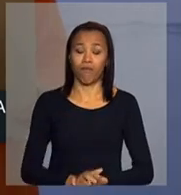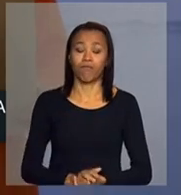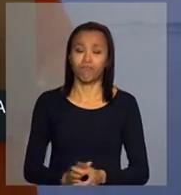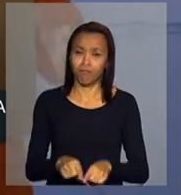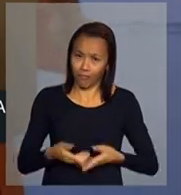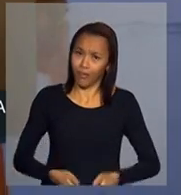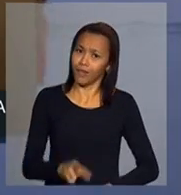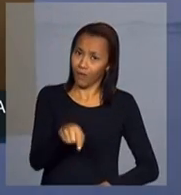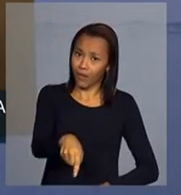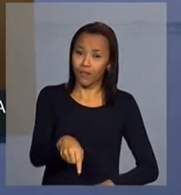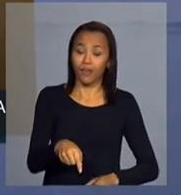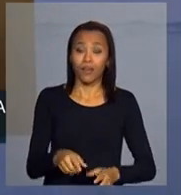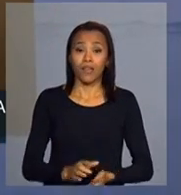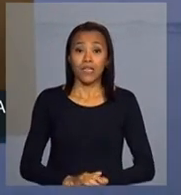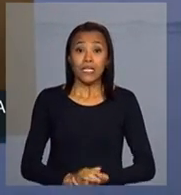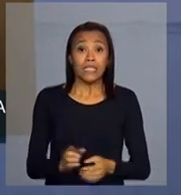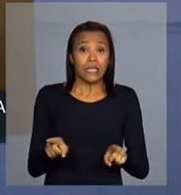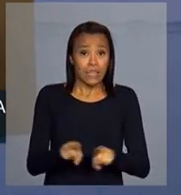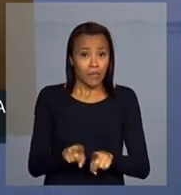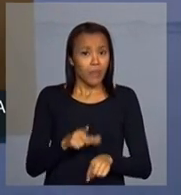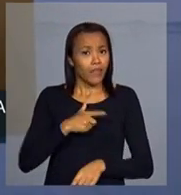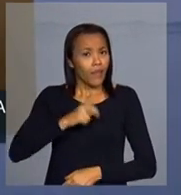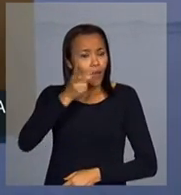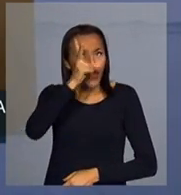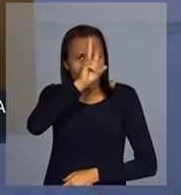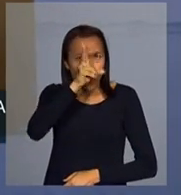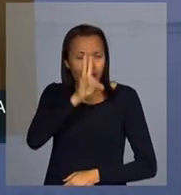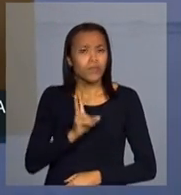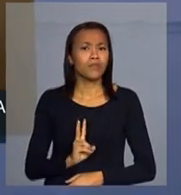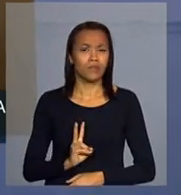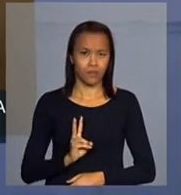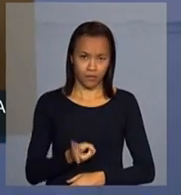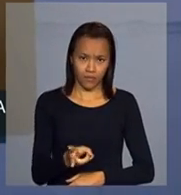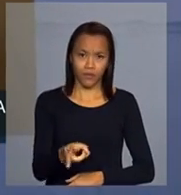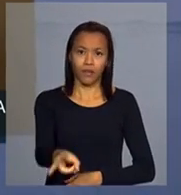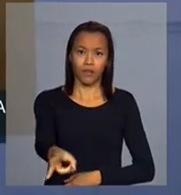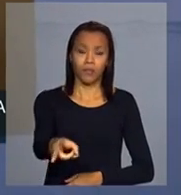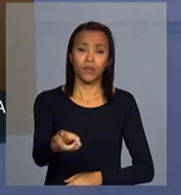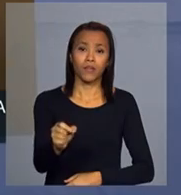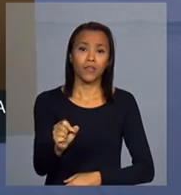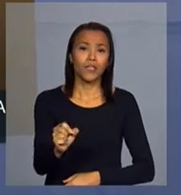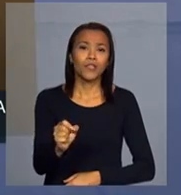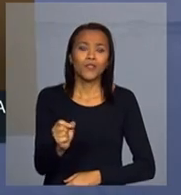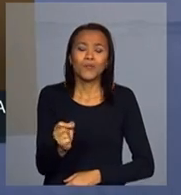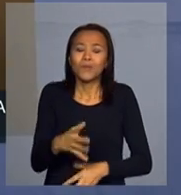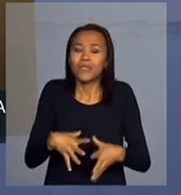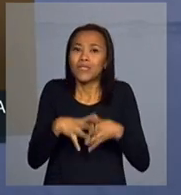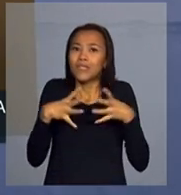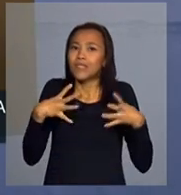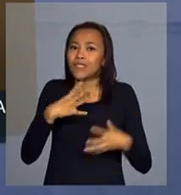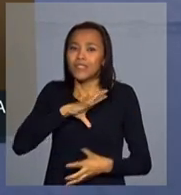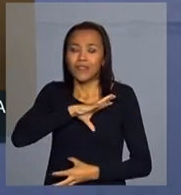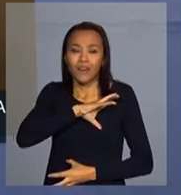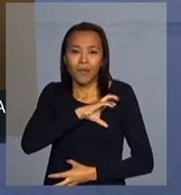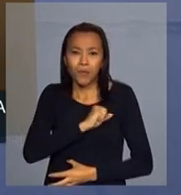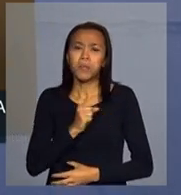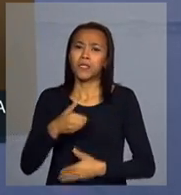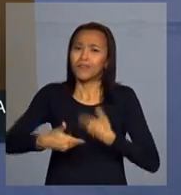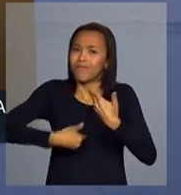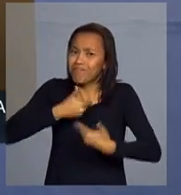E tenho sempre, e lembro sempre, do imenso carinho com que ele me tratou.